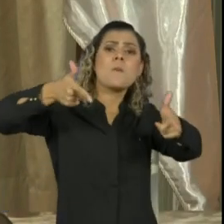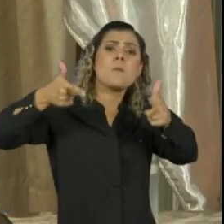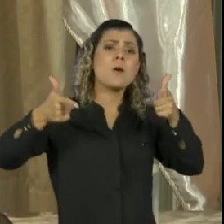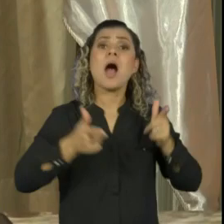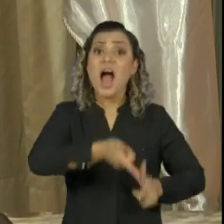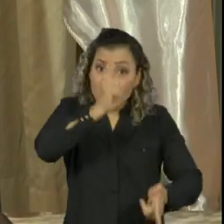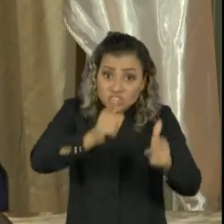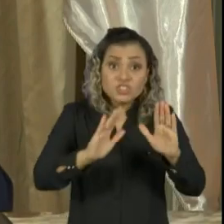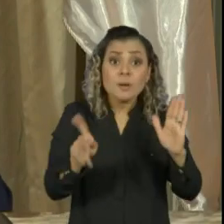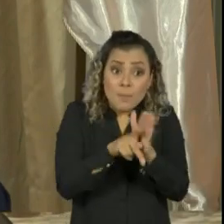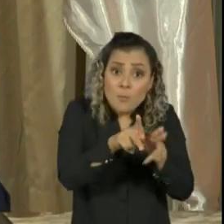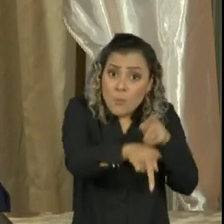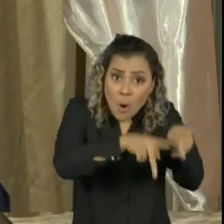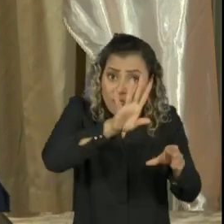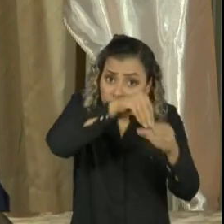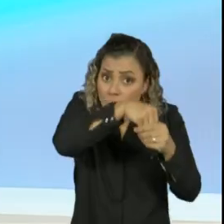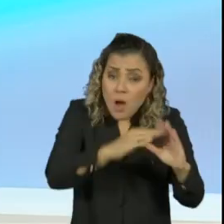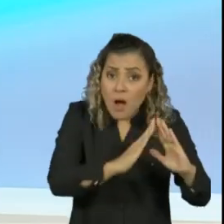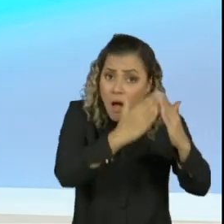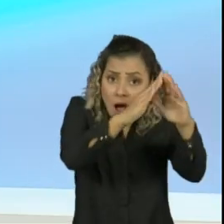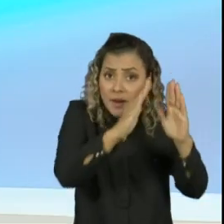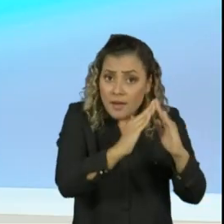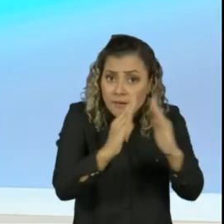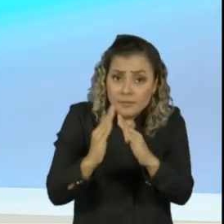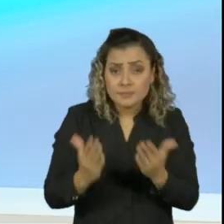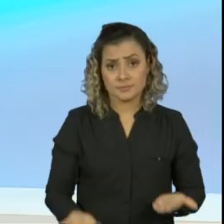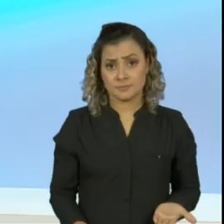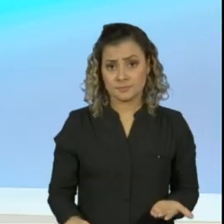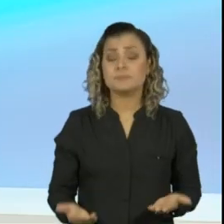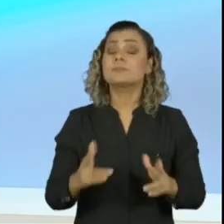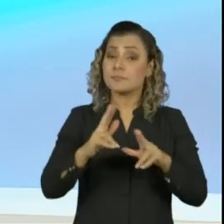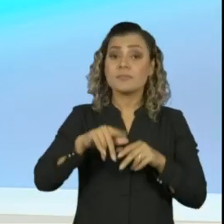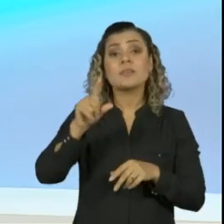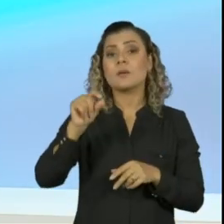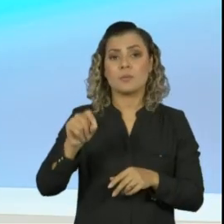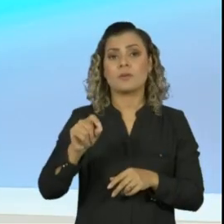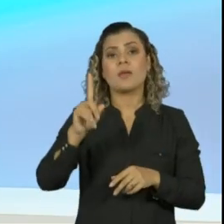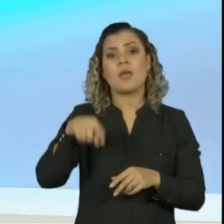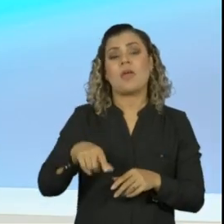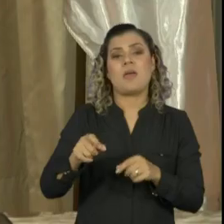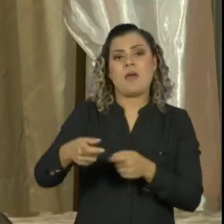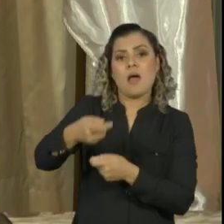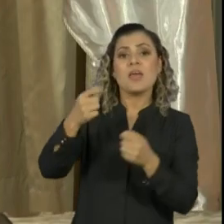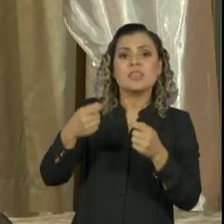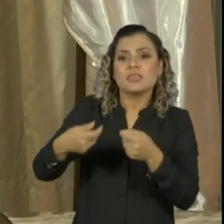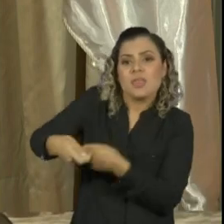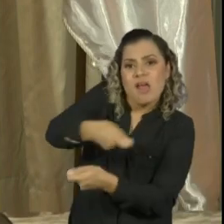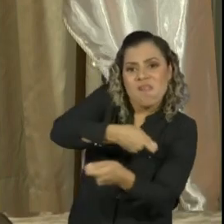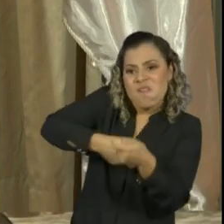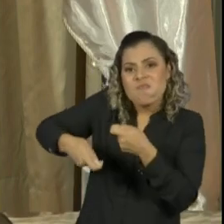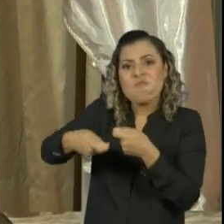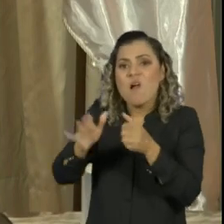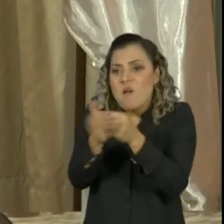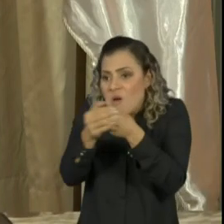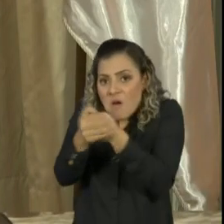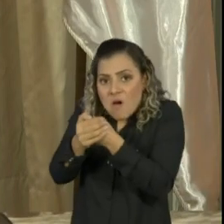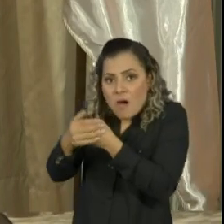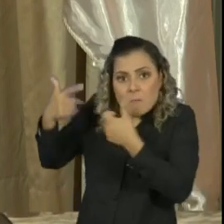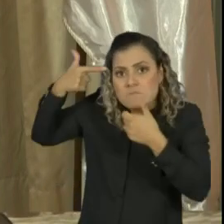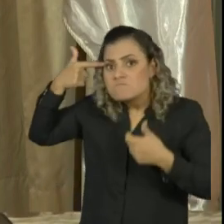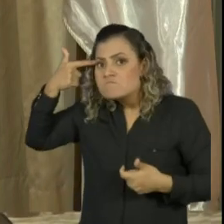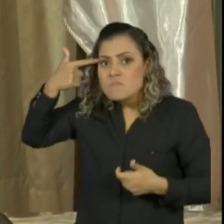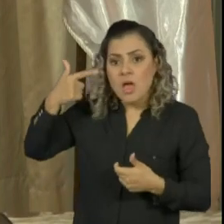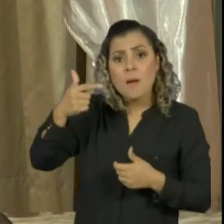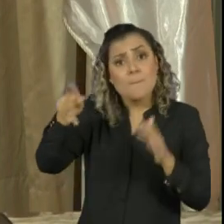Atiram na polícia, atiram na população local. Então, é o que se chama de narcoterrorismo. É uma situação muito difícil,